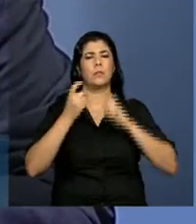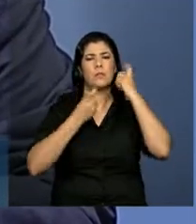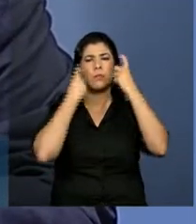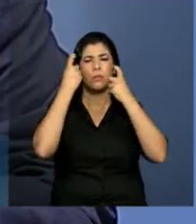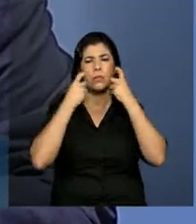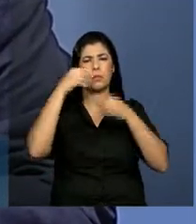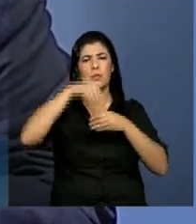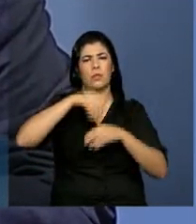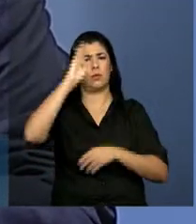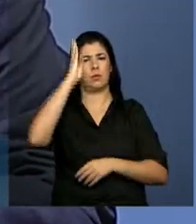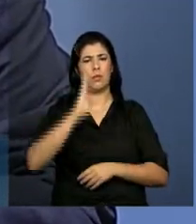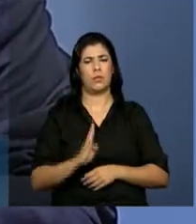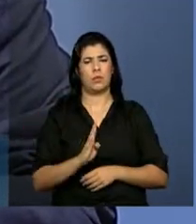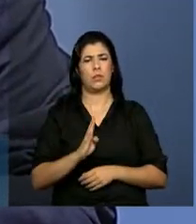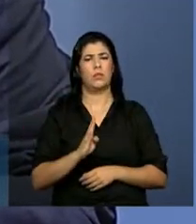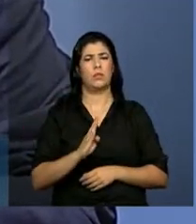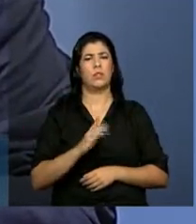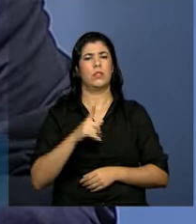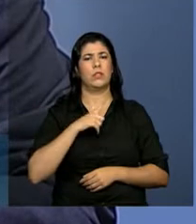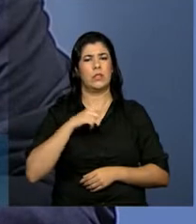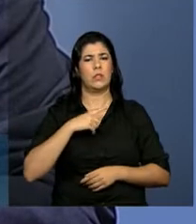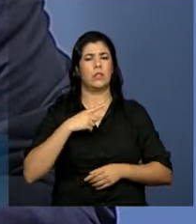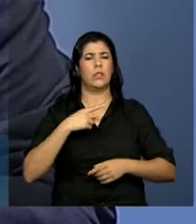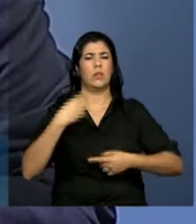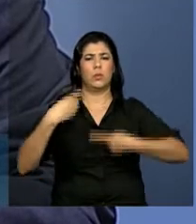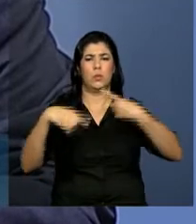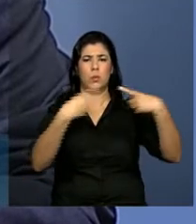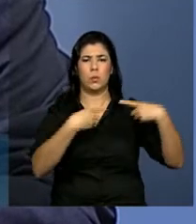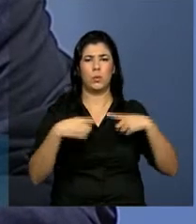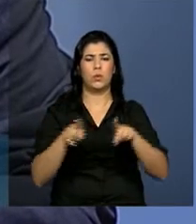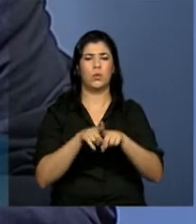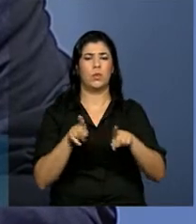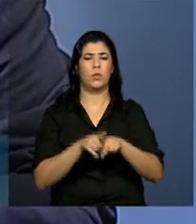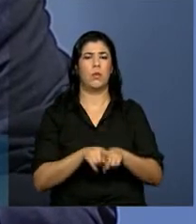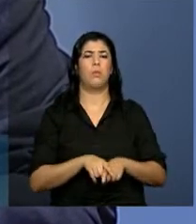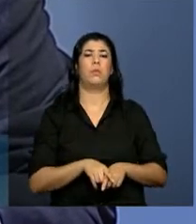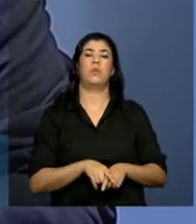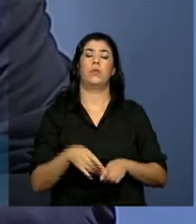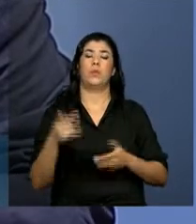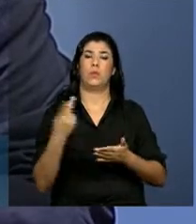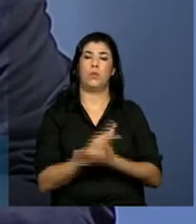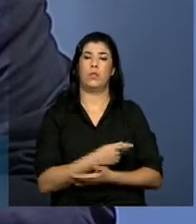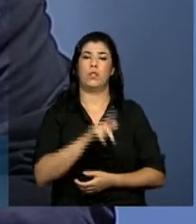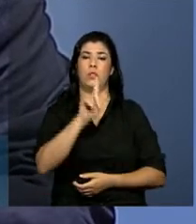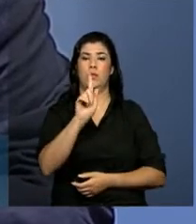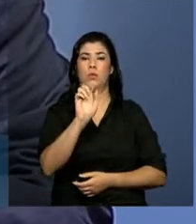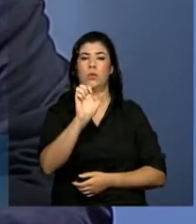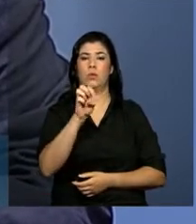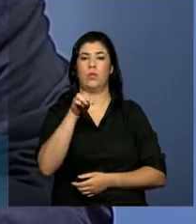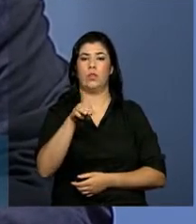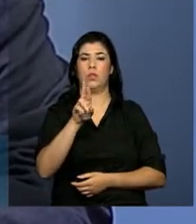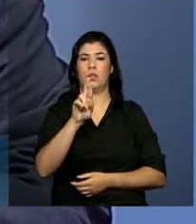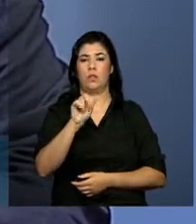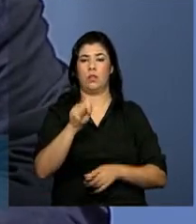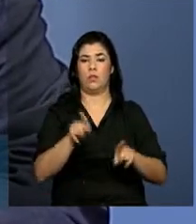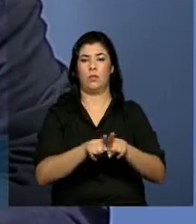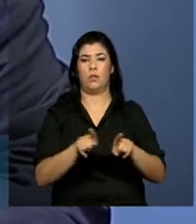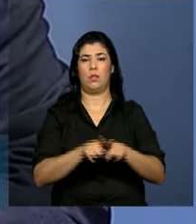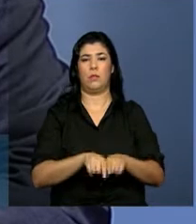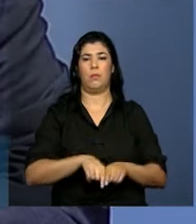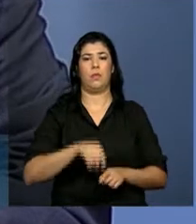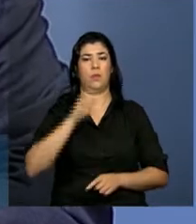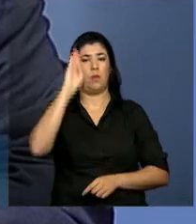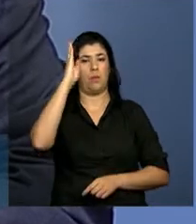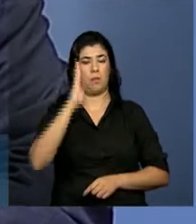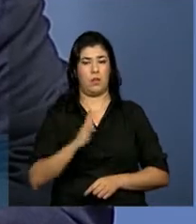estão presentes nas discussões e nas negociações em Genebra e que o Brasil continuará defendendo as posições